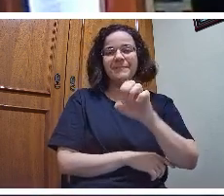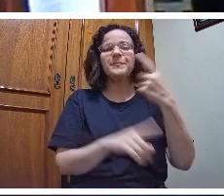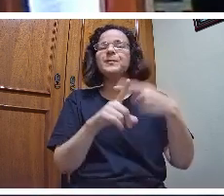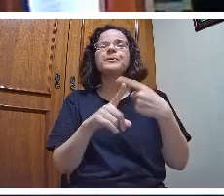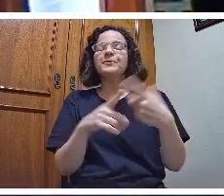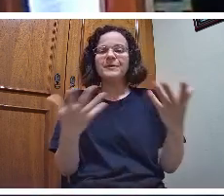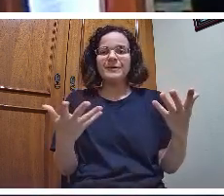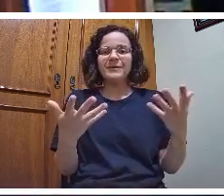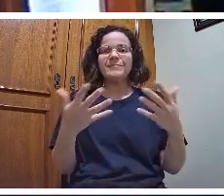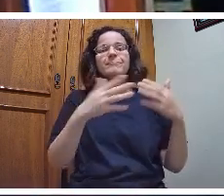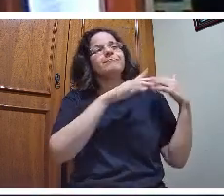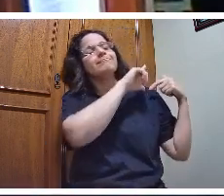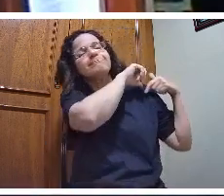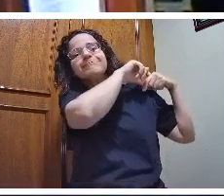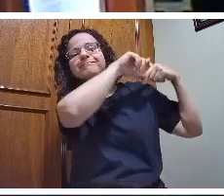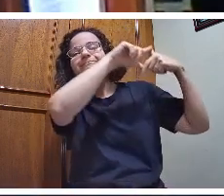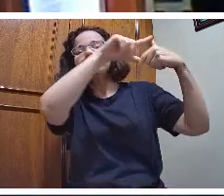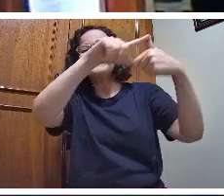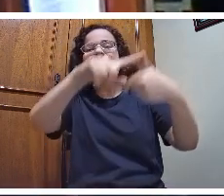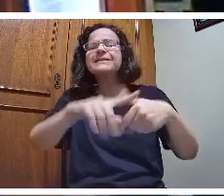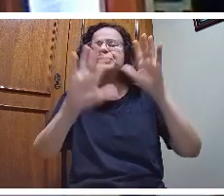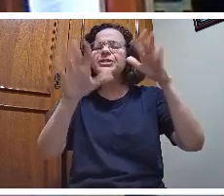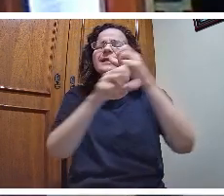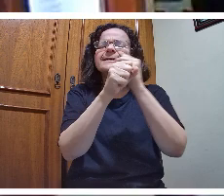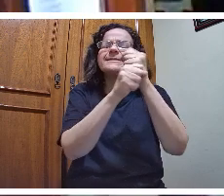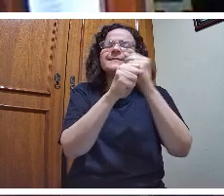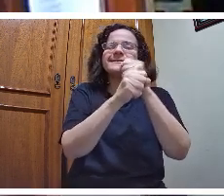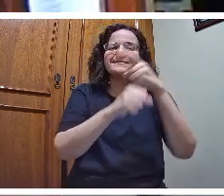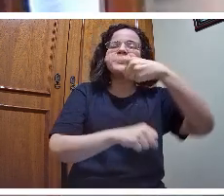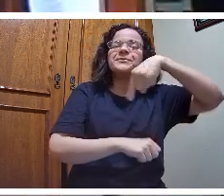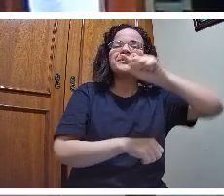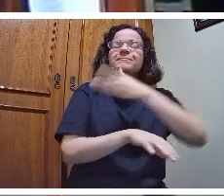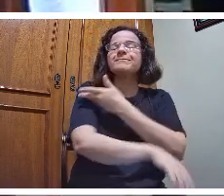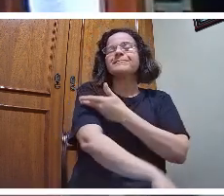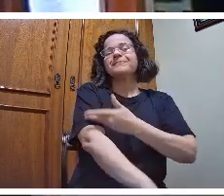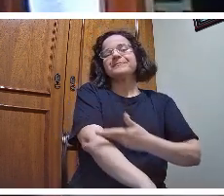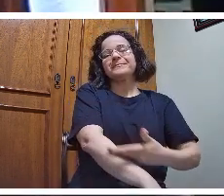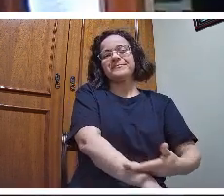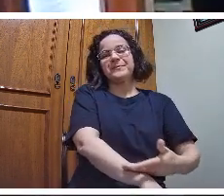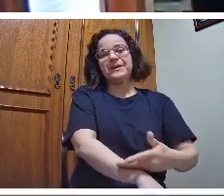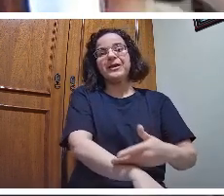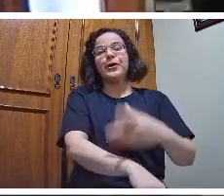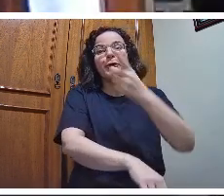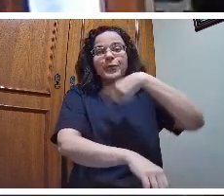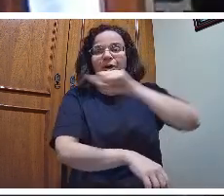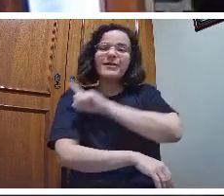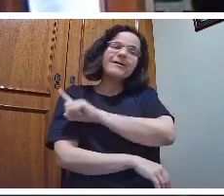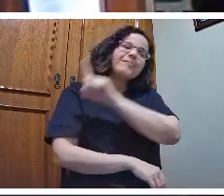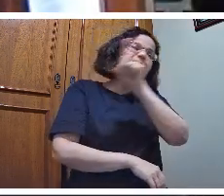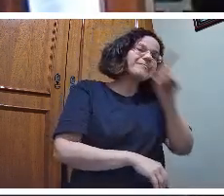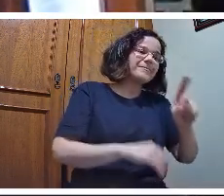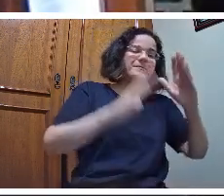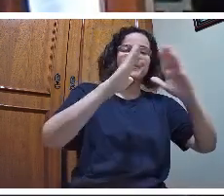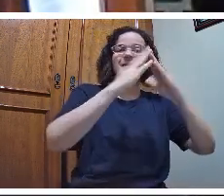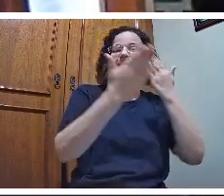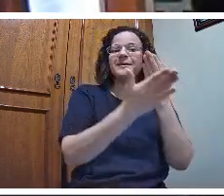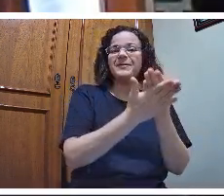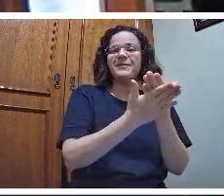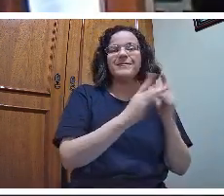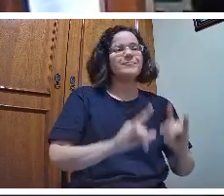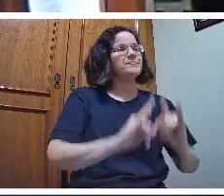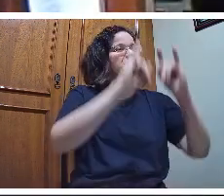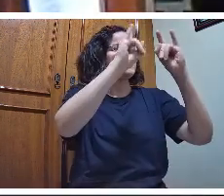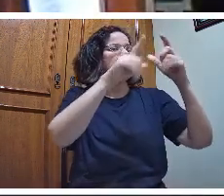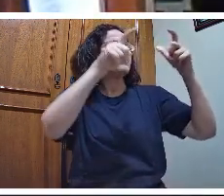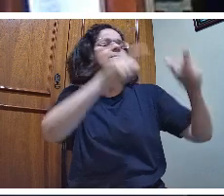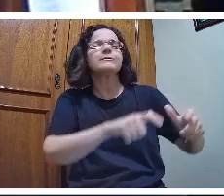Tradicionalmente, centenariamente, nós estamos acostumados a ir à aula, ir à escola, ir a um prédio, ir a um lugar. Hoje já não tem